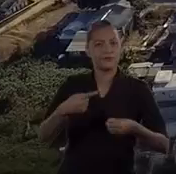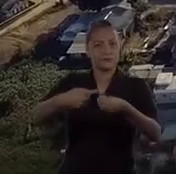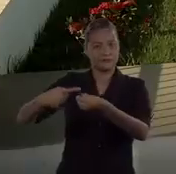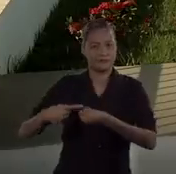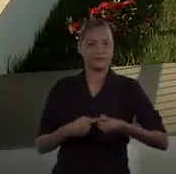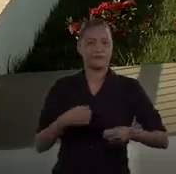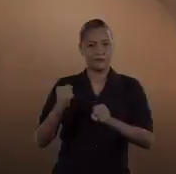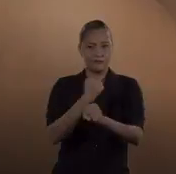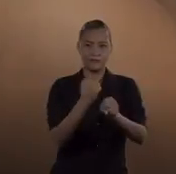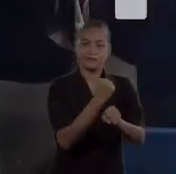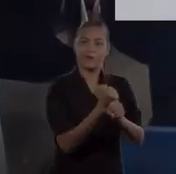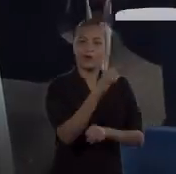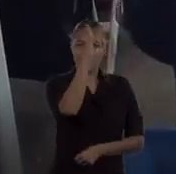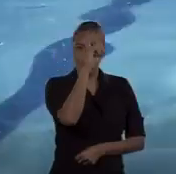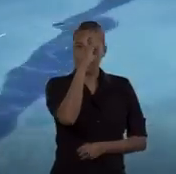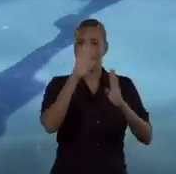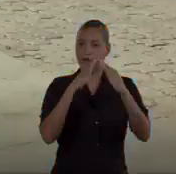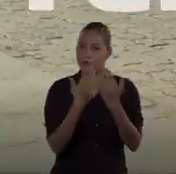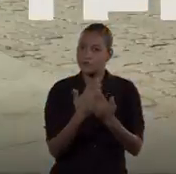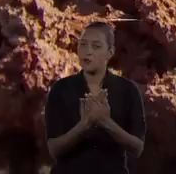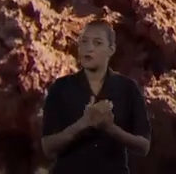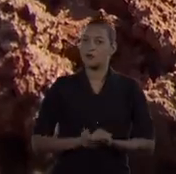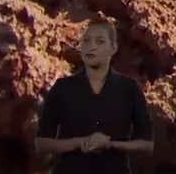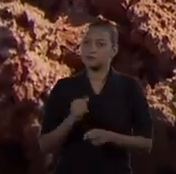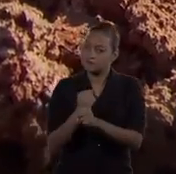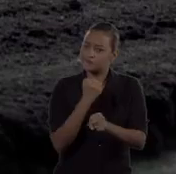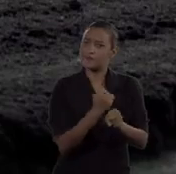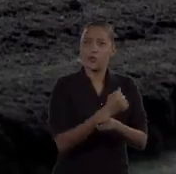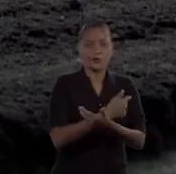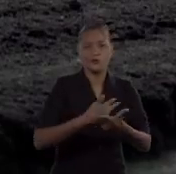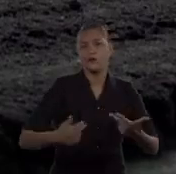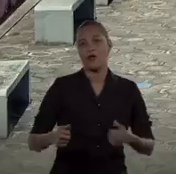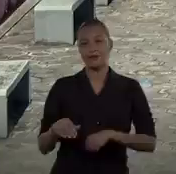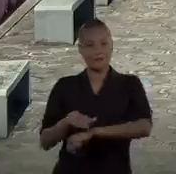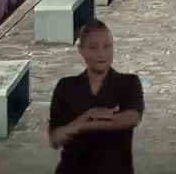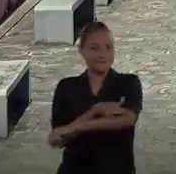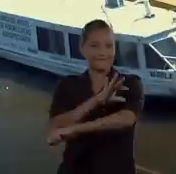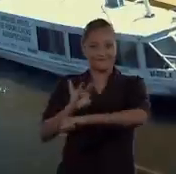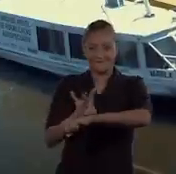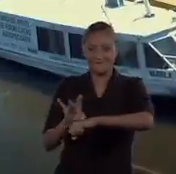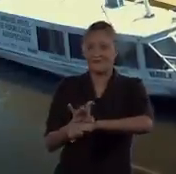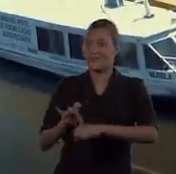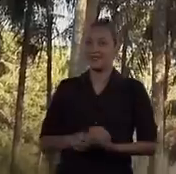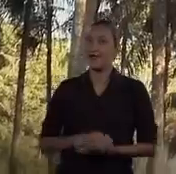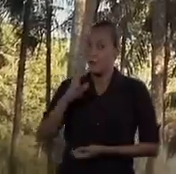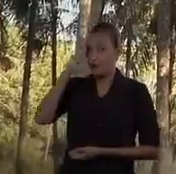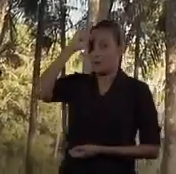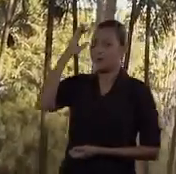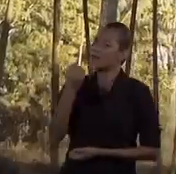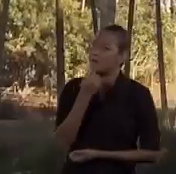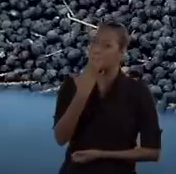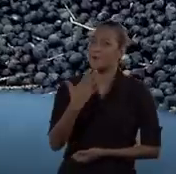interior. Hospitais regionais, escolas de tempo integral, saneamento, asfalto e urbanização de orlas. Com